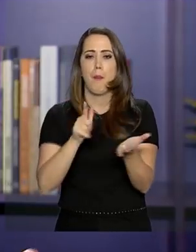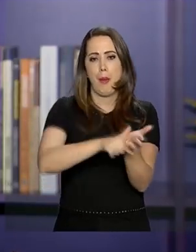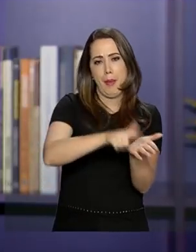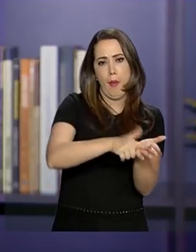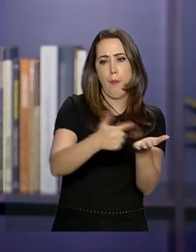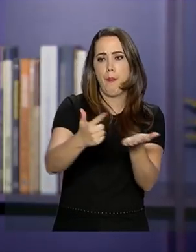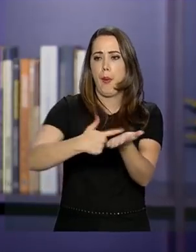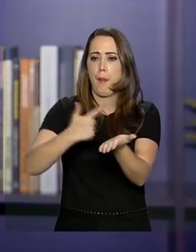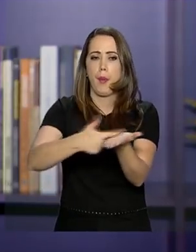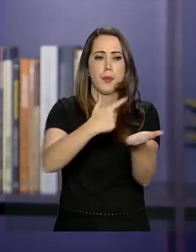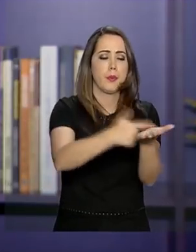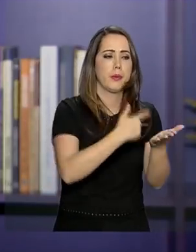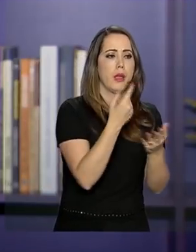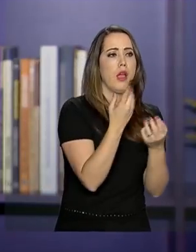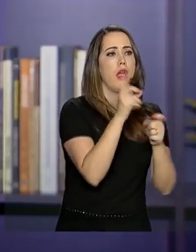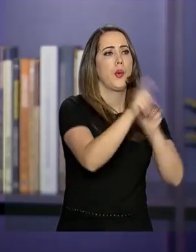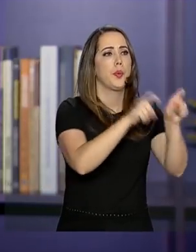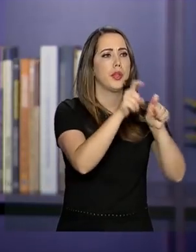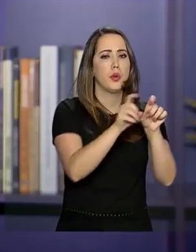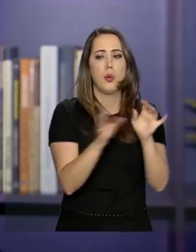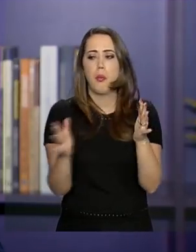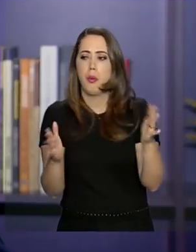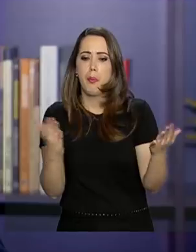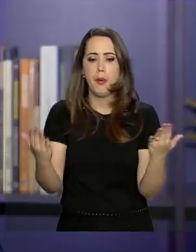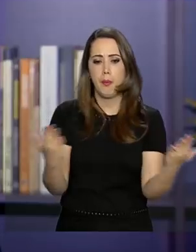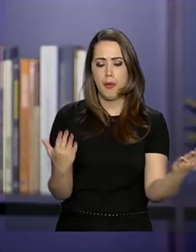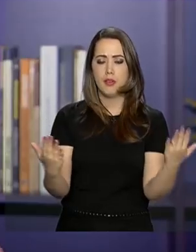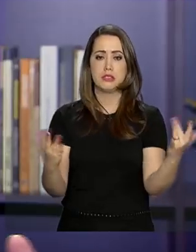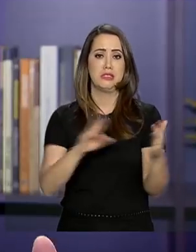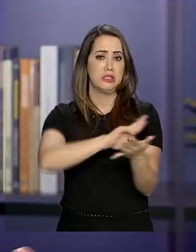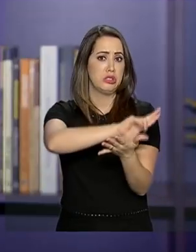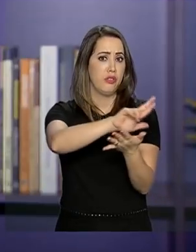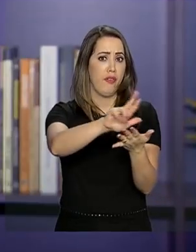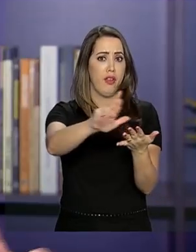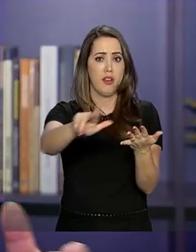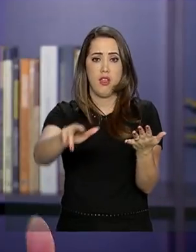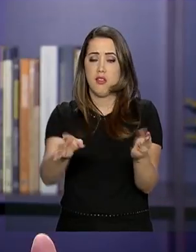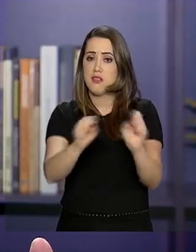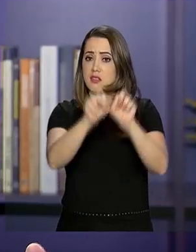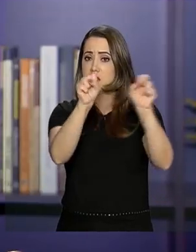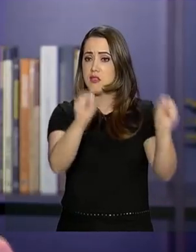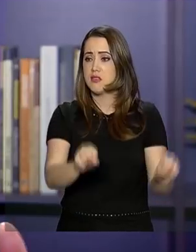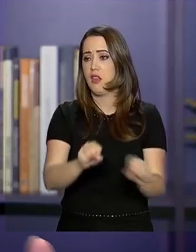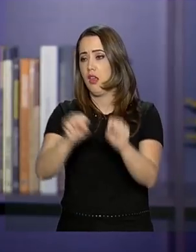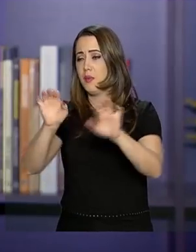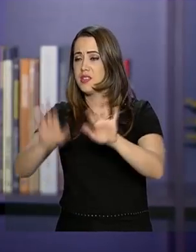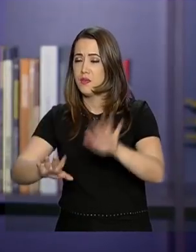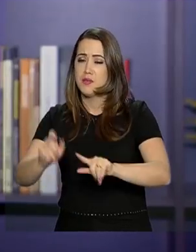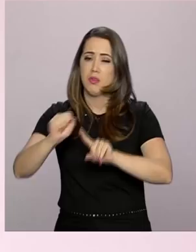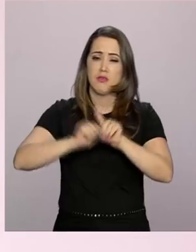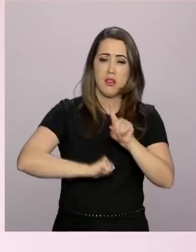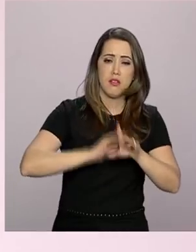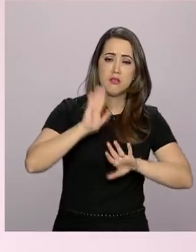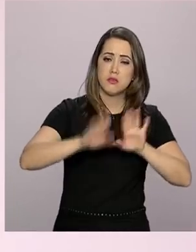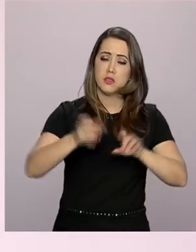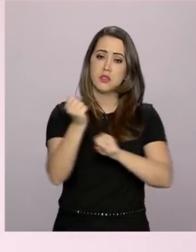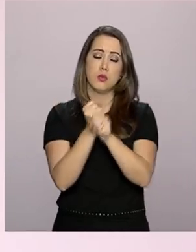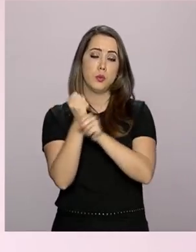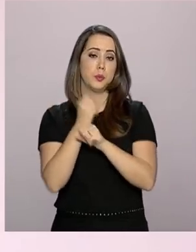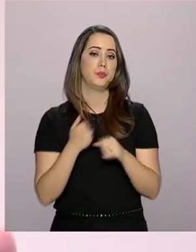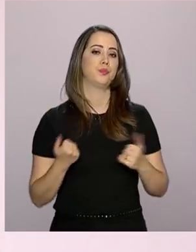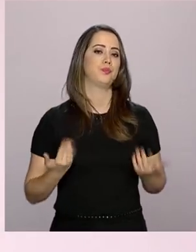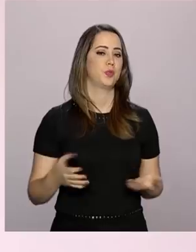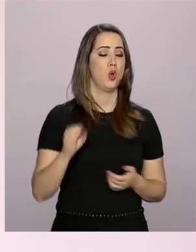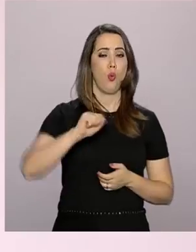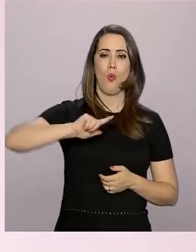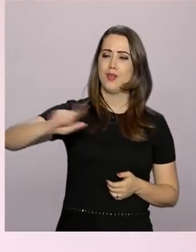eletrônica, e essa parte eletrônica era dividida em várias obrigações, algumas mensais e outras anuais. O E-Social é uma